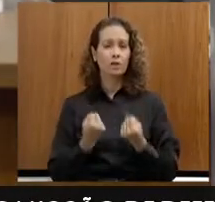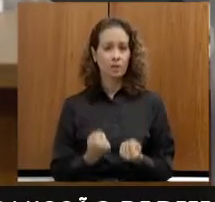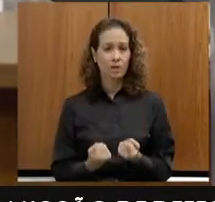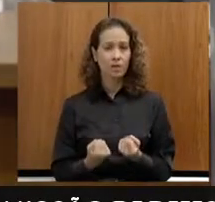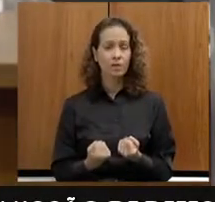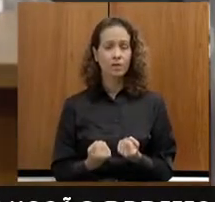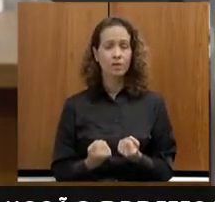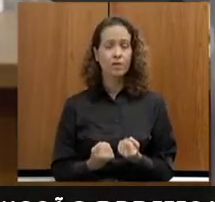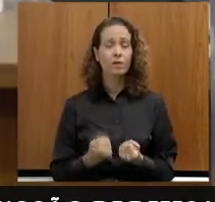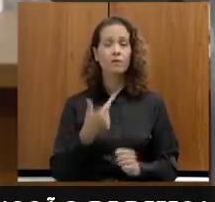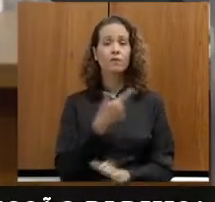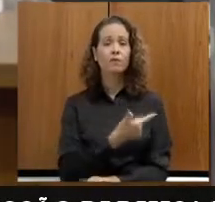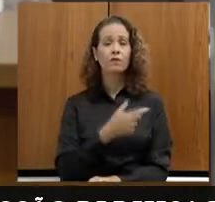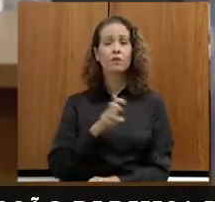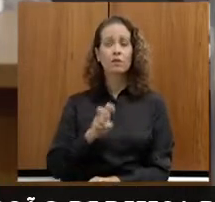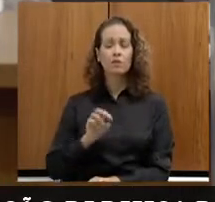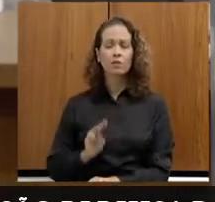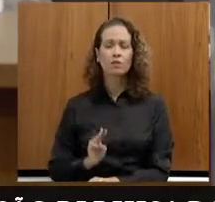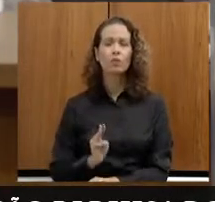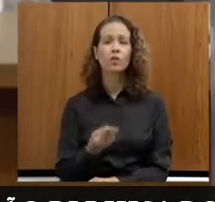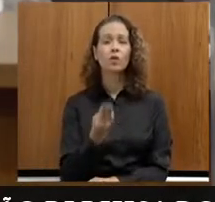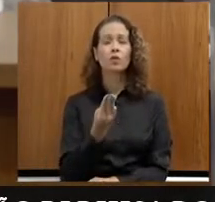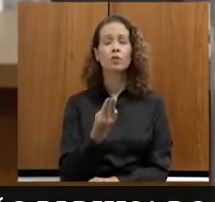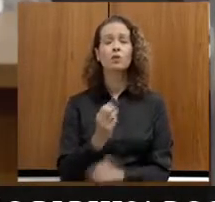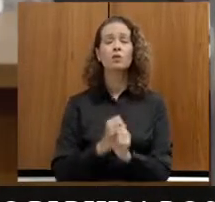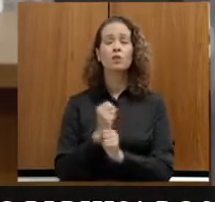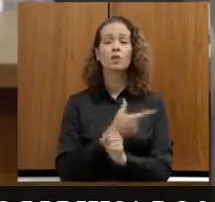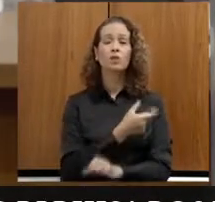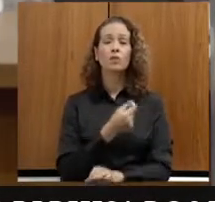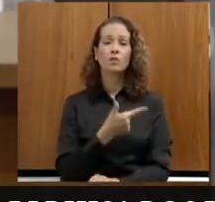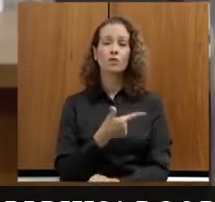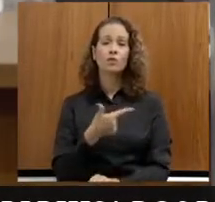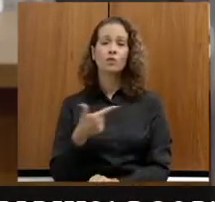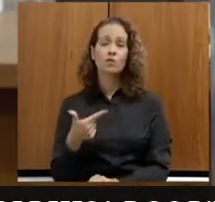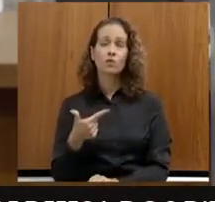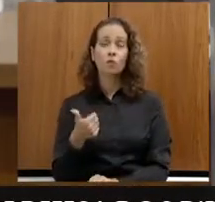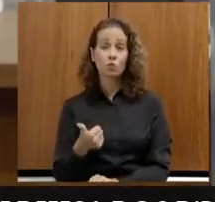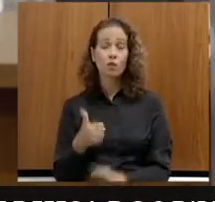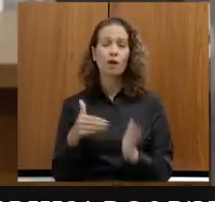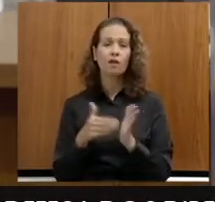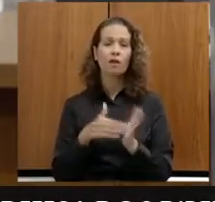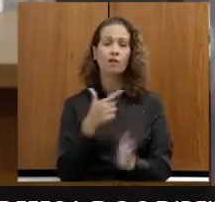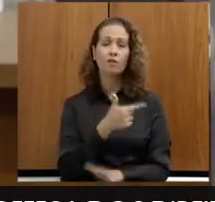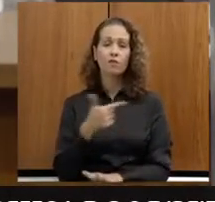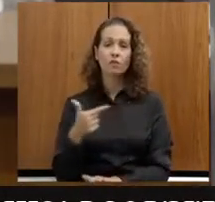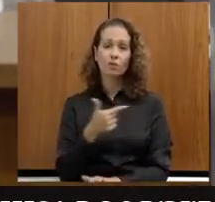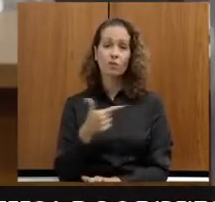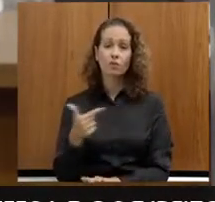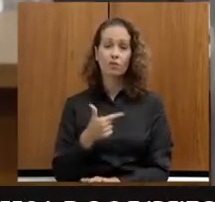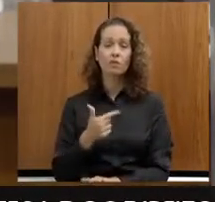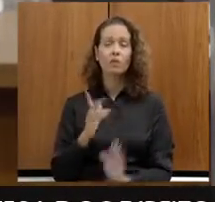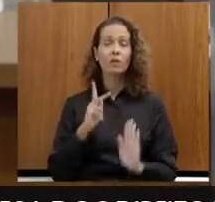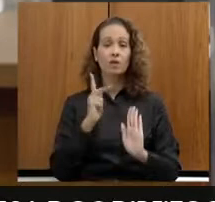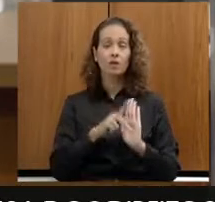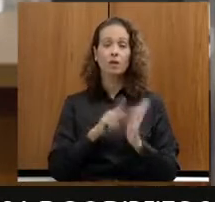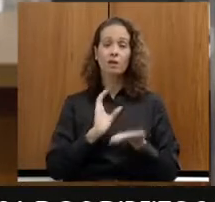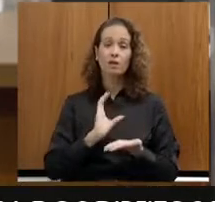de 25 milhões para 2021 e 2022 para colocar nesse projeto. Então, eu queria